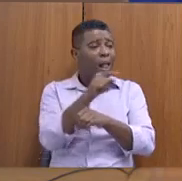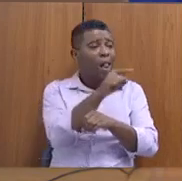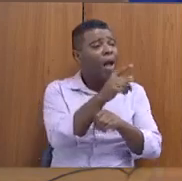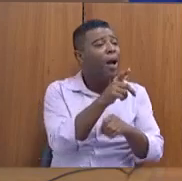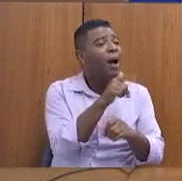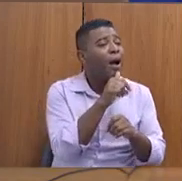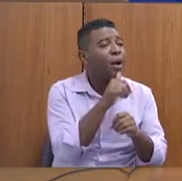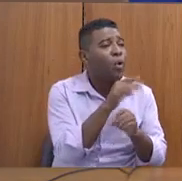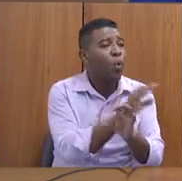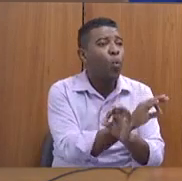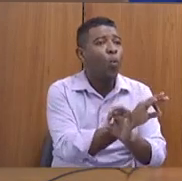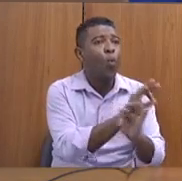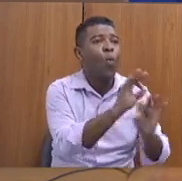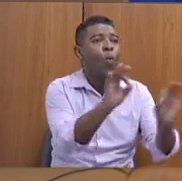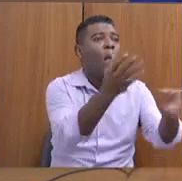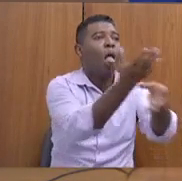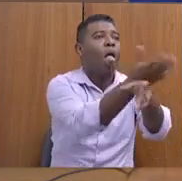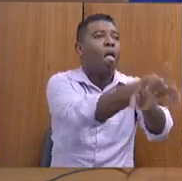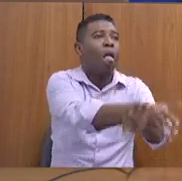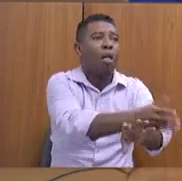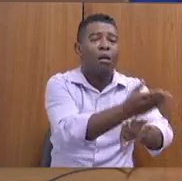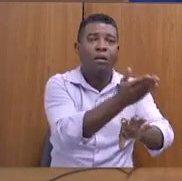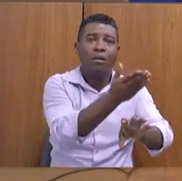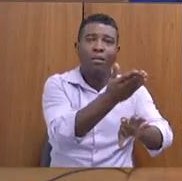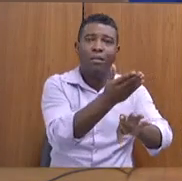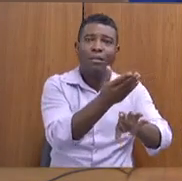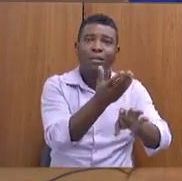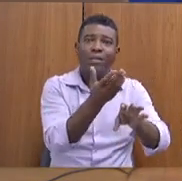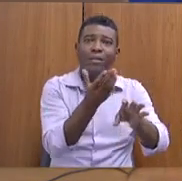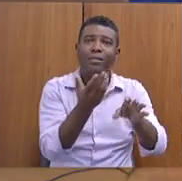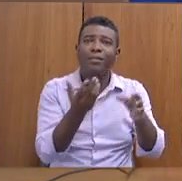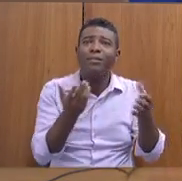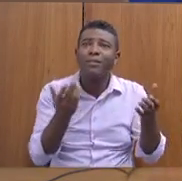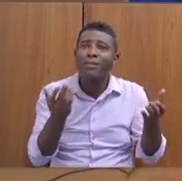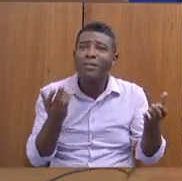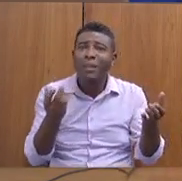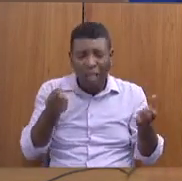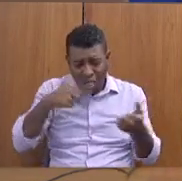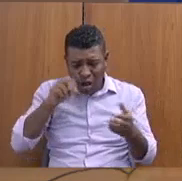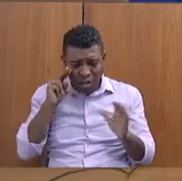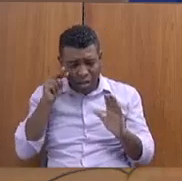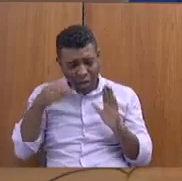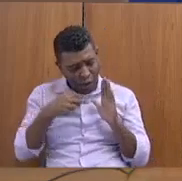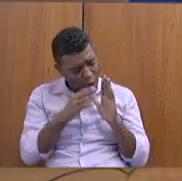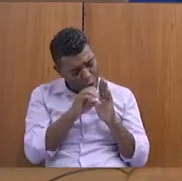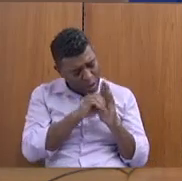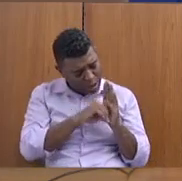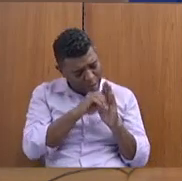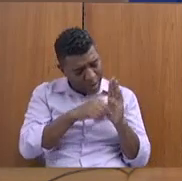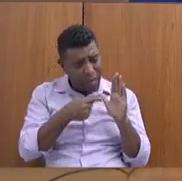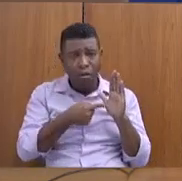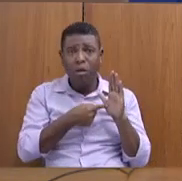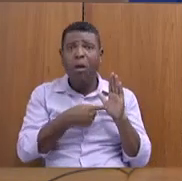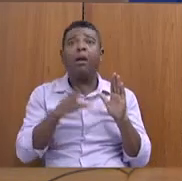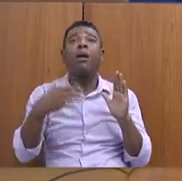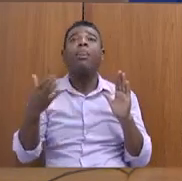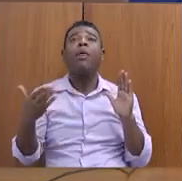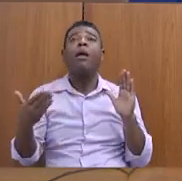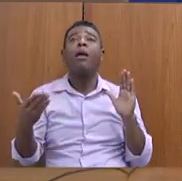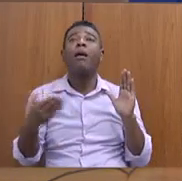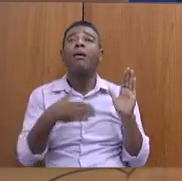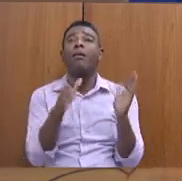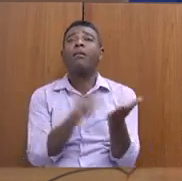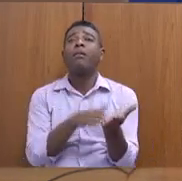discurso e vá para a efetivação das políticas. E nós não vimos isso aqui no orçamento, o orçamento da CEDES para as ações,